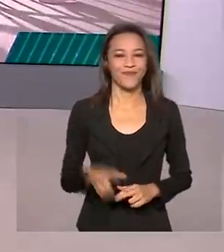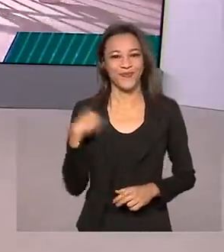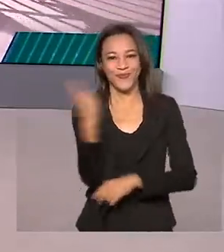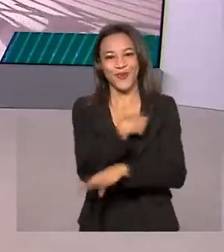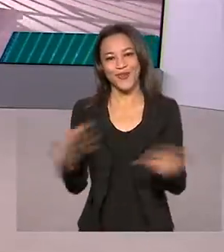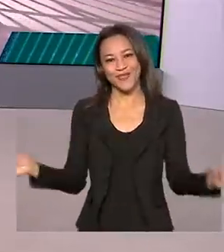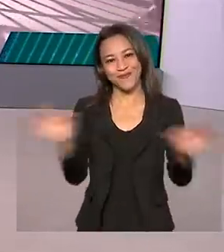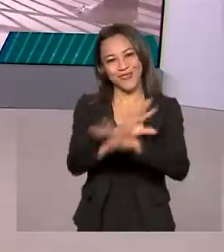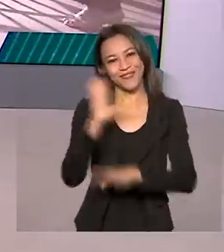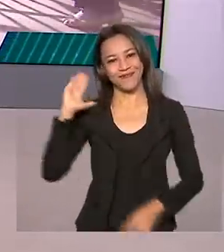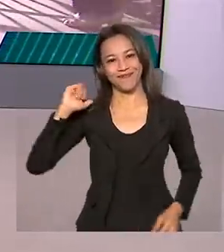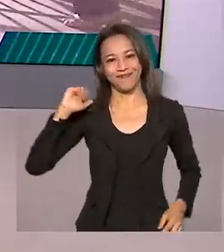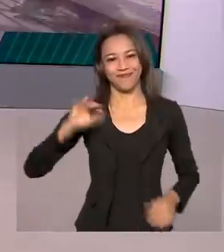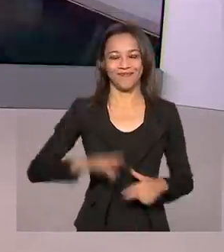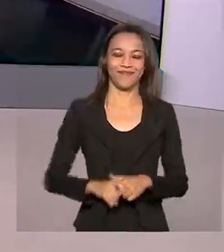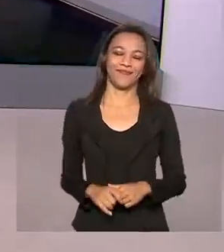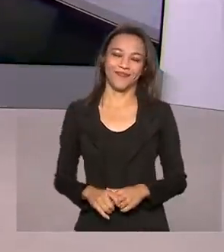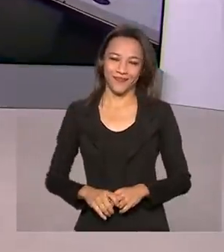gente fica por aqui. Tchau, tchau.